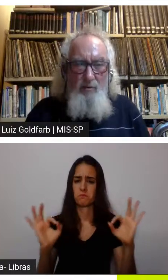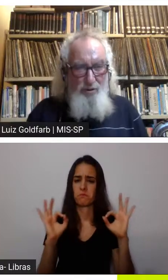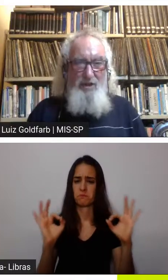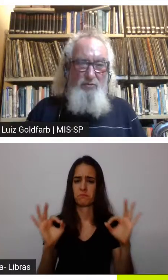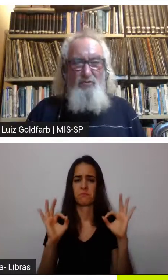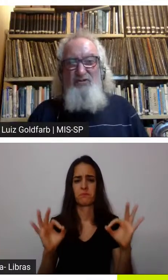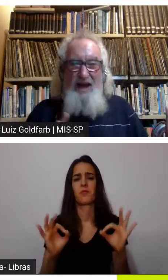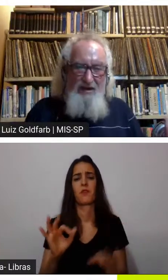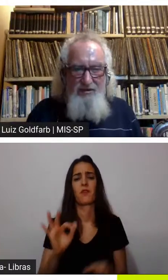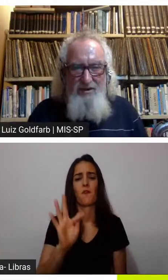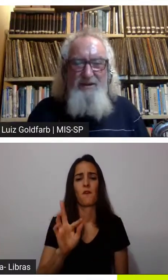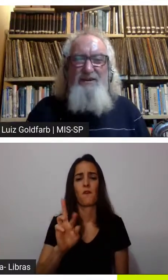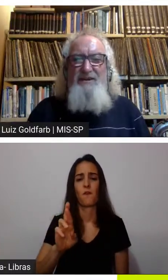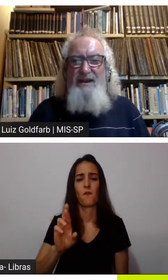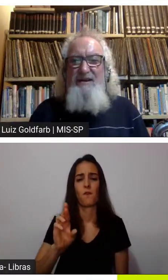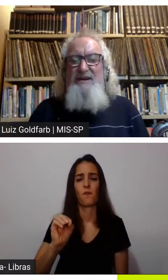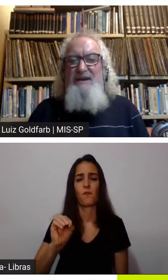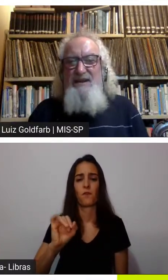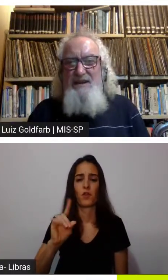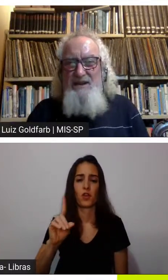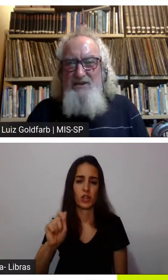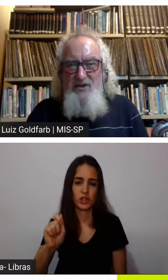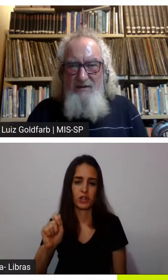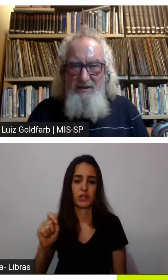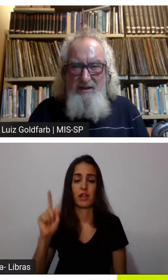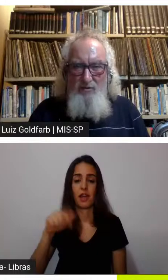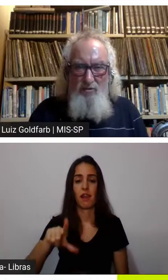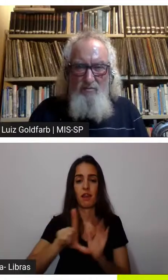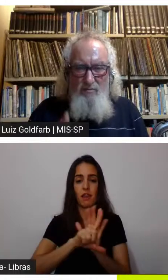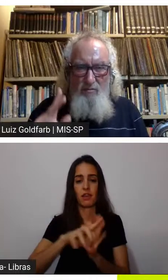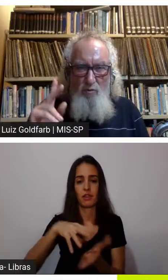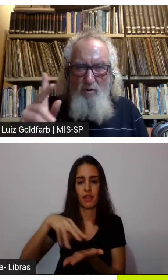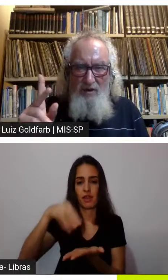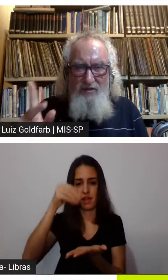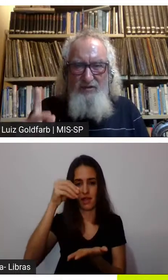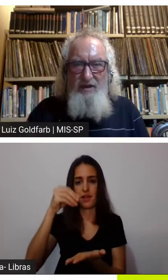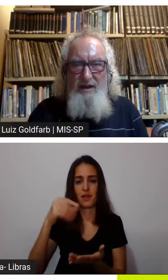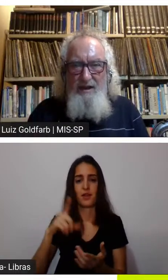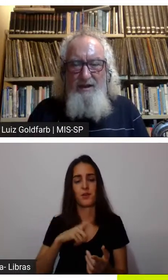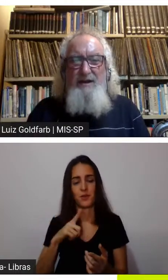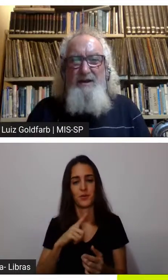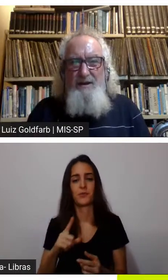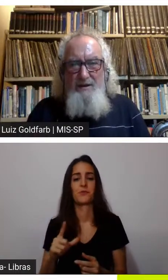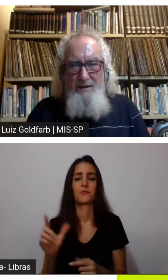roteiro do Sartre e a gente vai ter duas